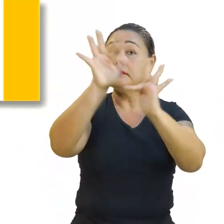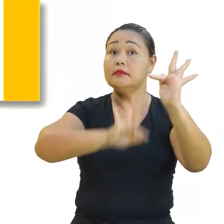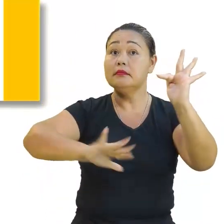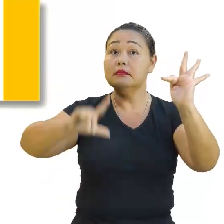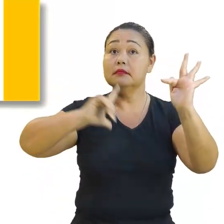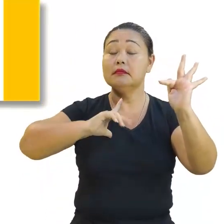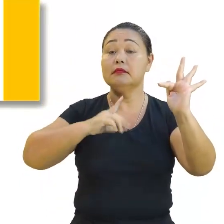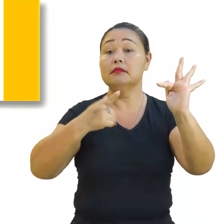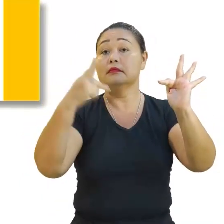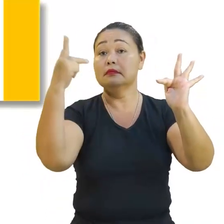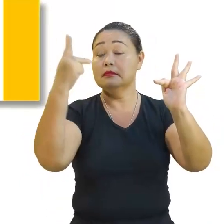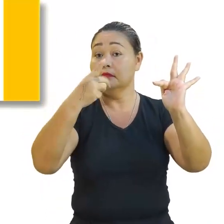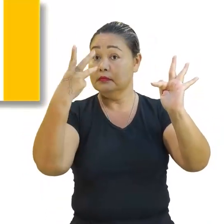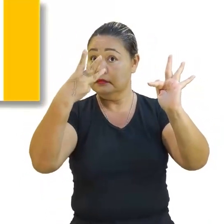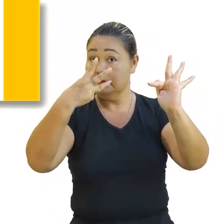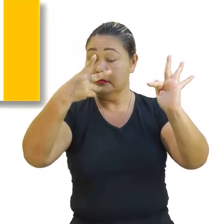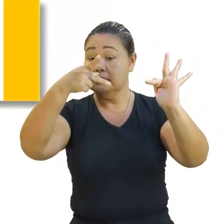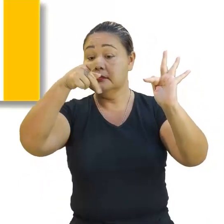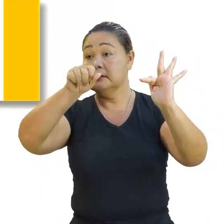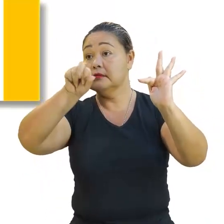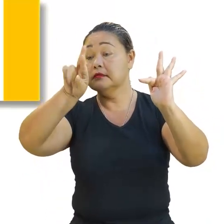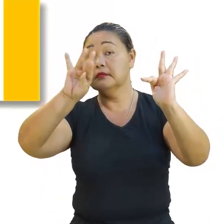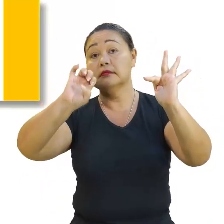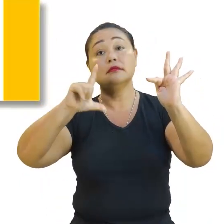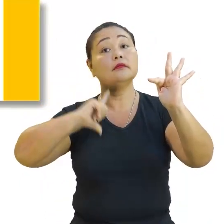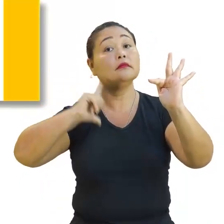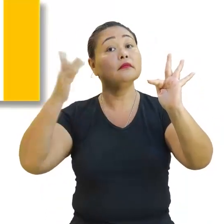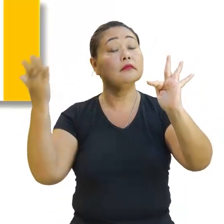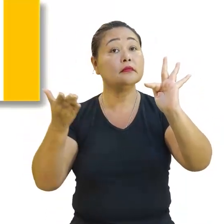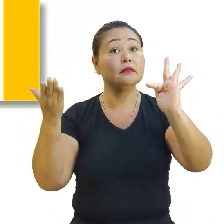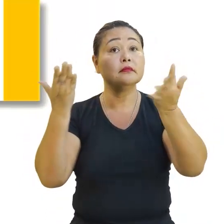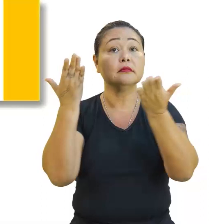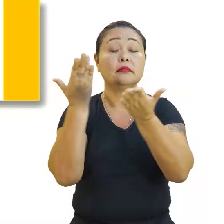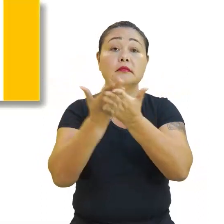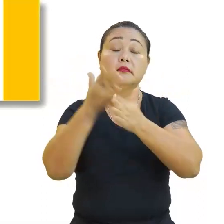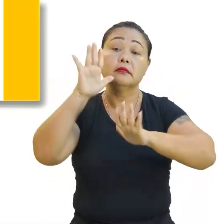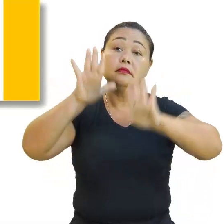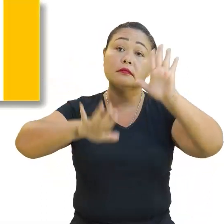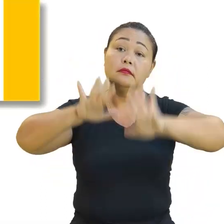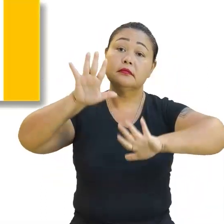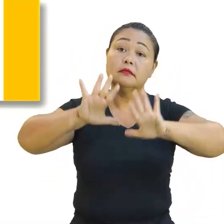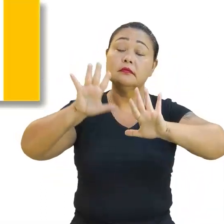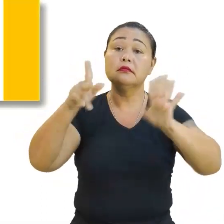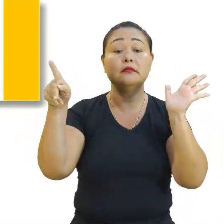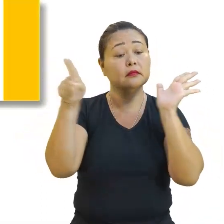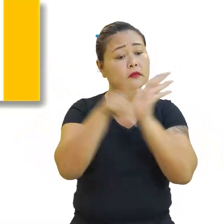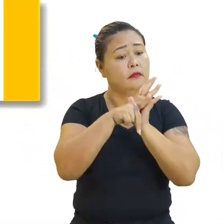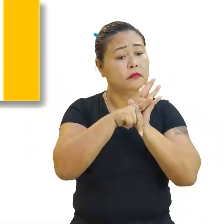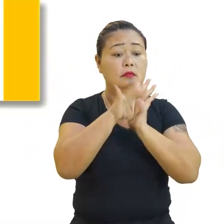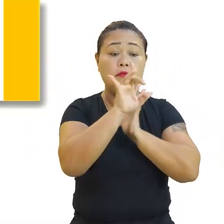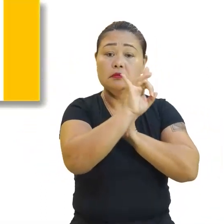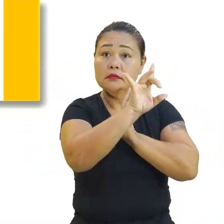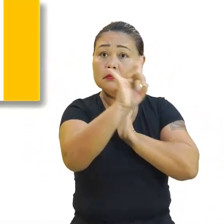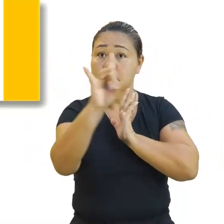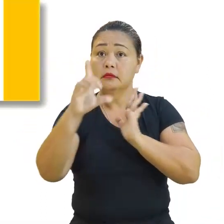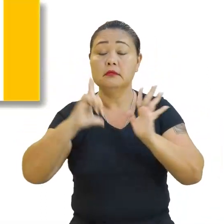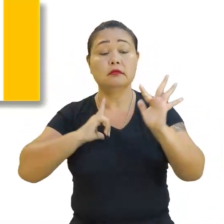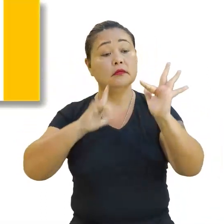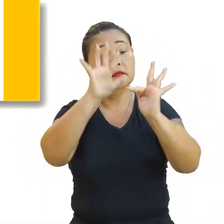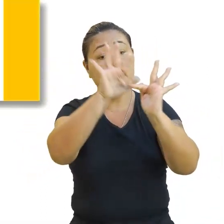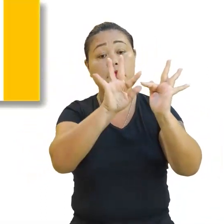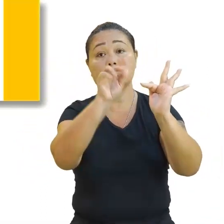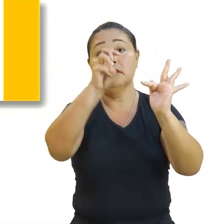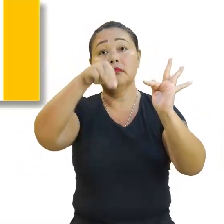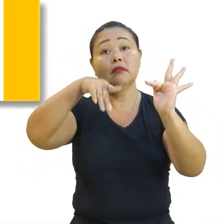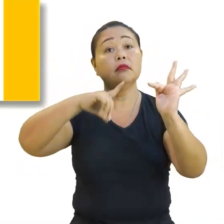terceira parte. Hoje nós vamos estudar alguns casos particulares da função afim e